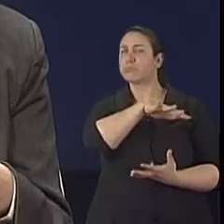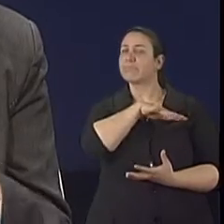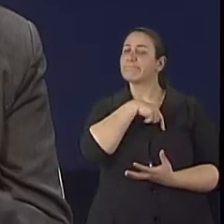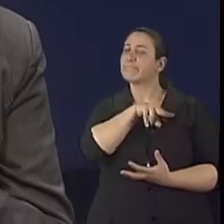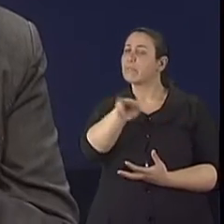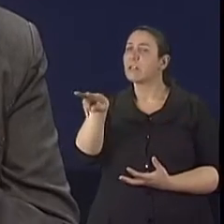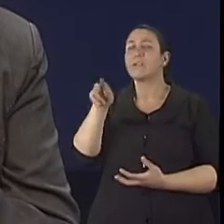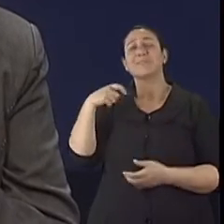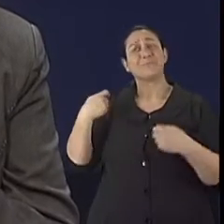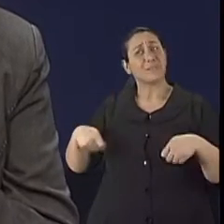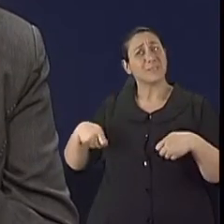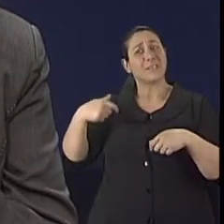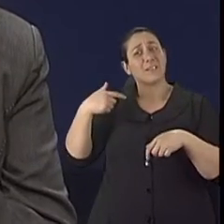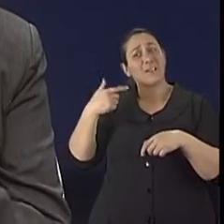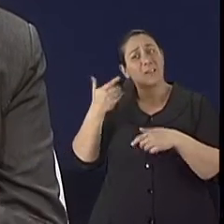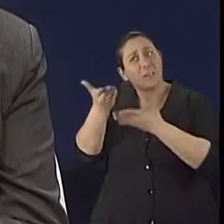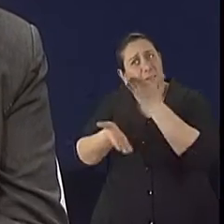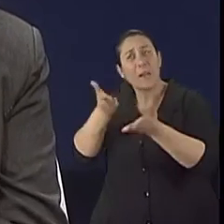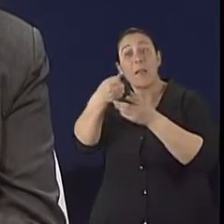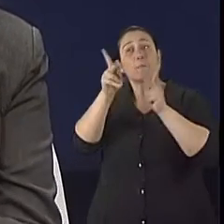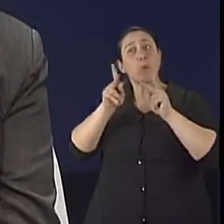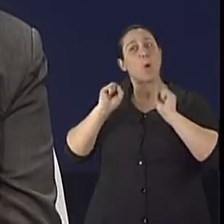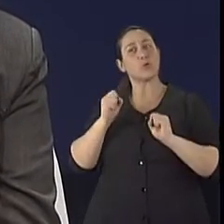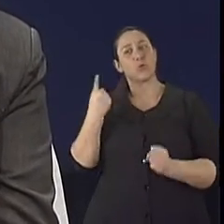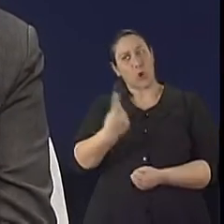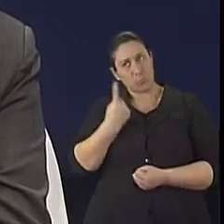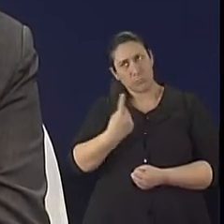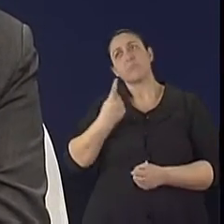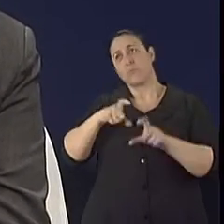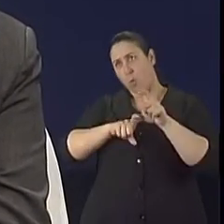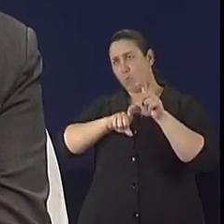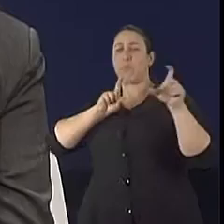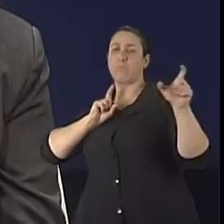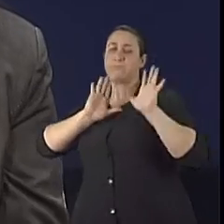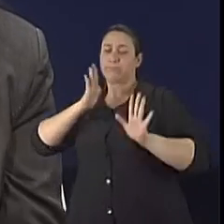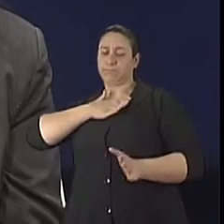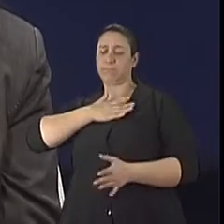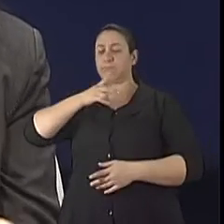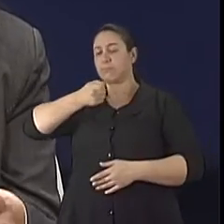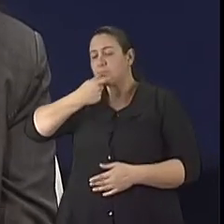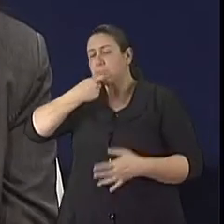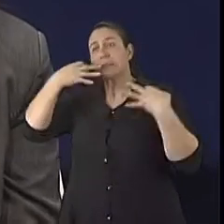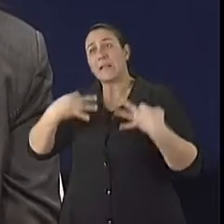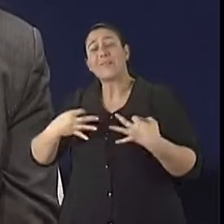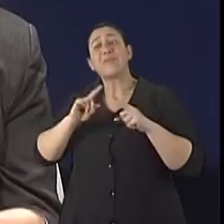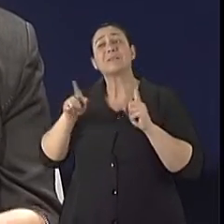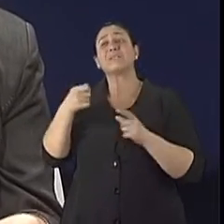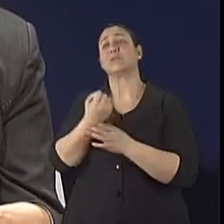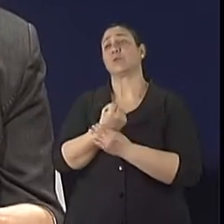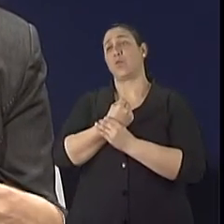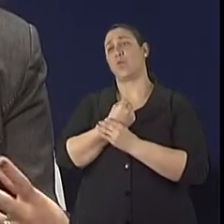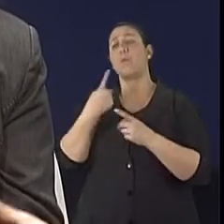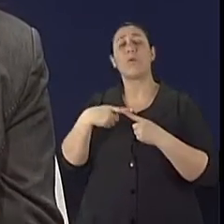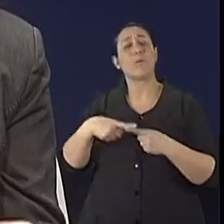sempre é trabalhar para que o paciente tenha mais autonomia e independência para o uso do medicamento. Mas de um modo seguro, né? Então,